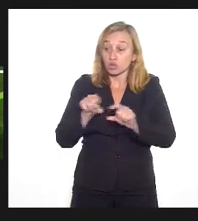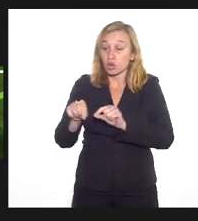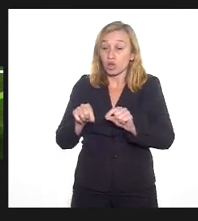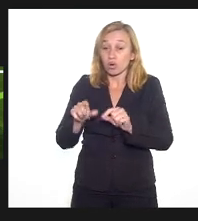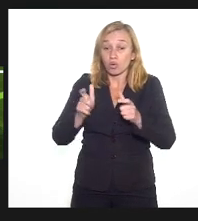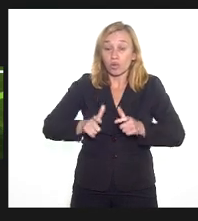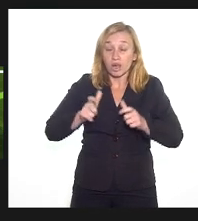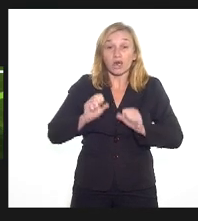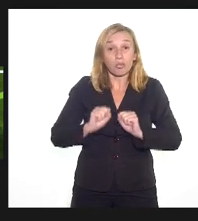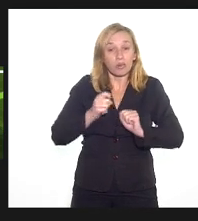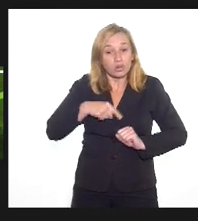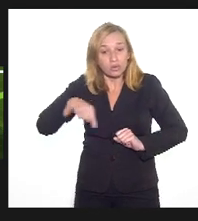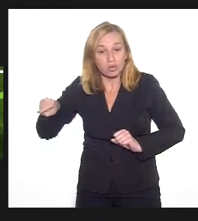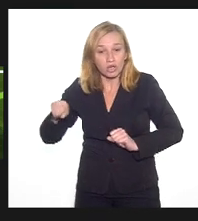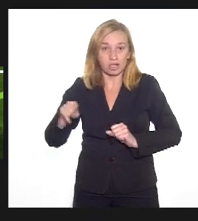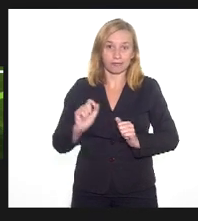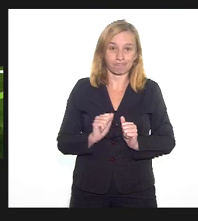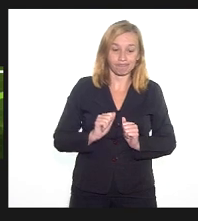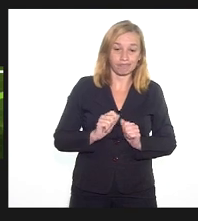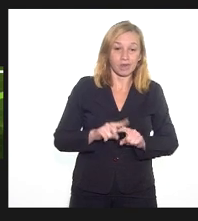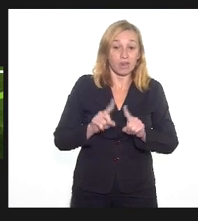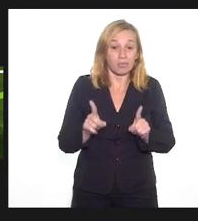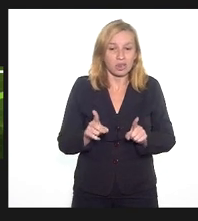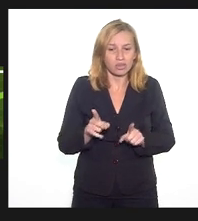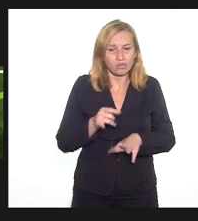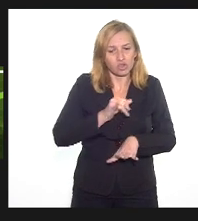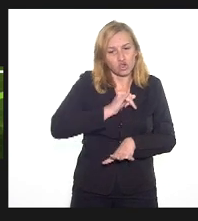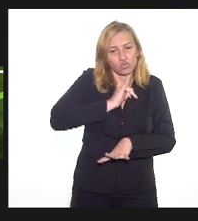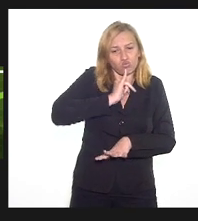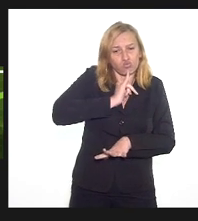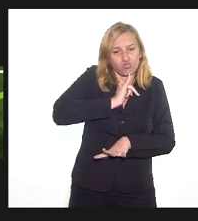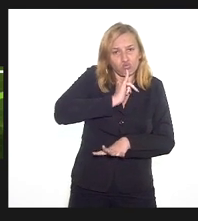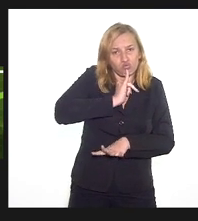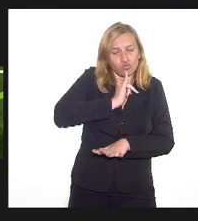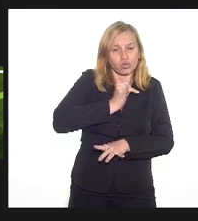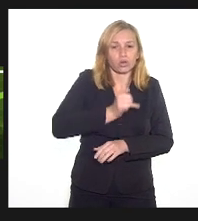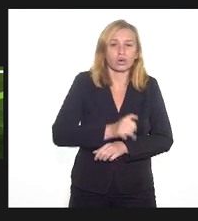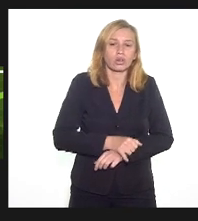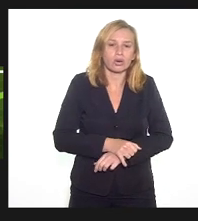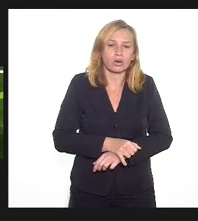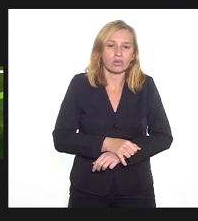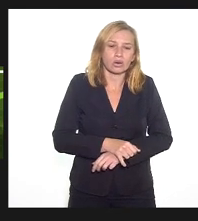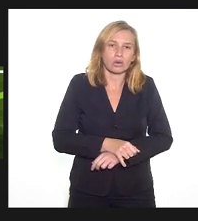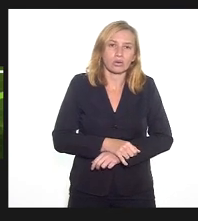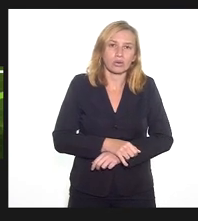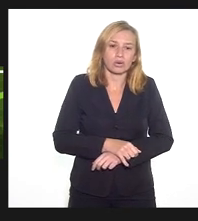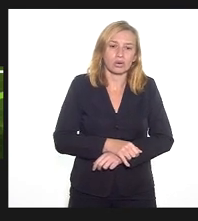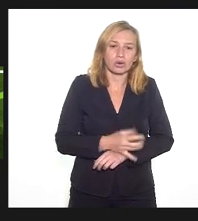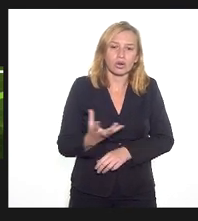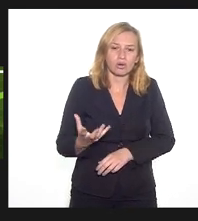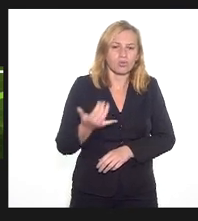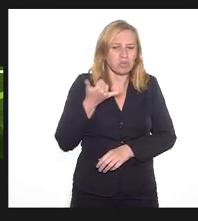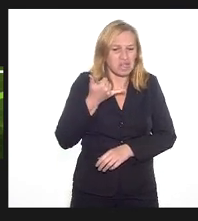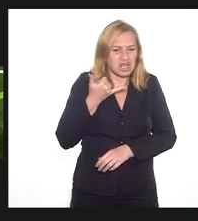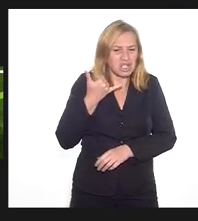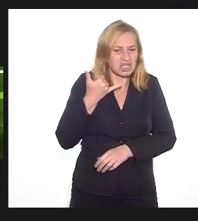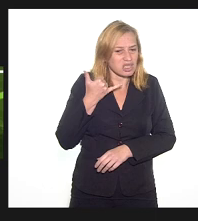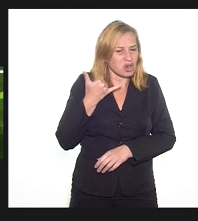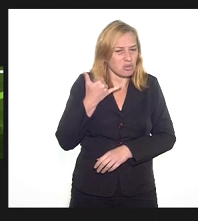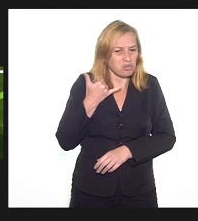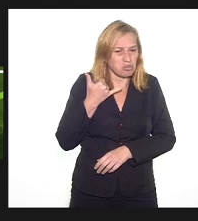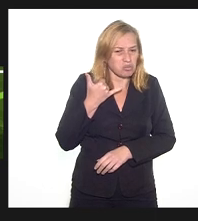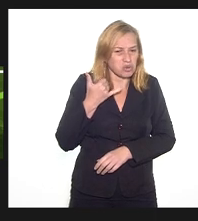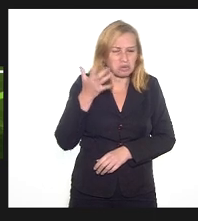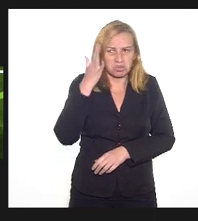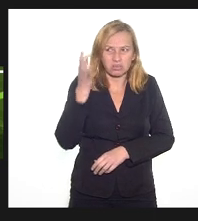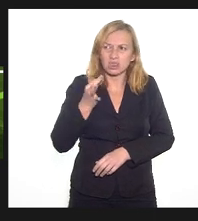E a gente começou a tomar algumas medidas. Mas o que me deixou muito intrigado, e eu preciso falar tudo aqui, foi que eu recebi uma ligação, não sei se